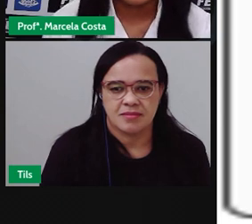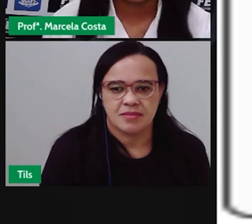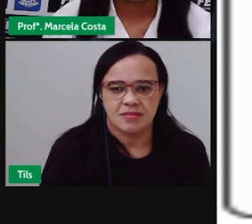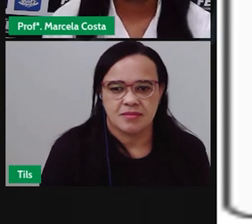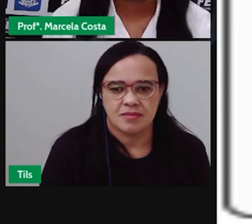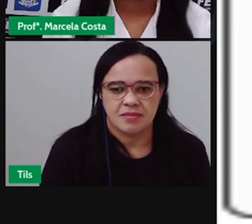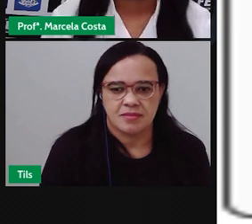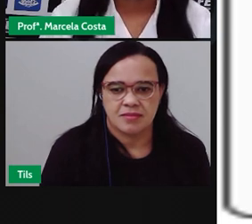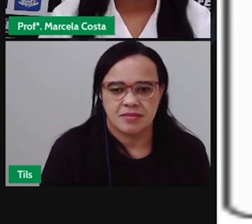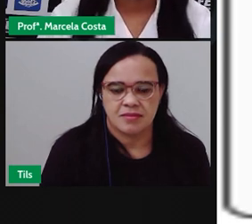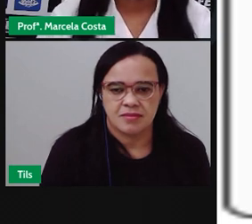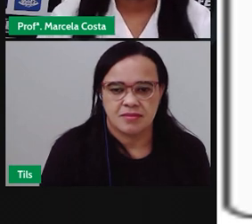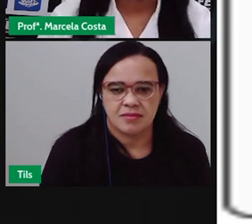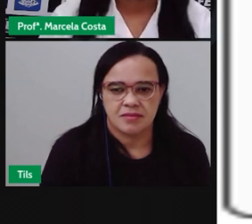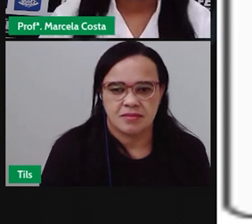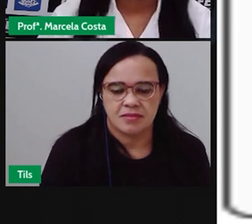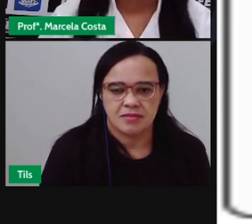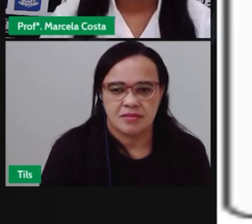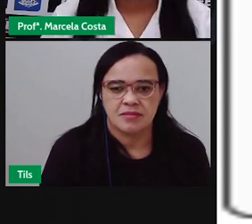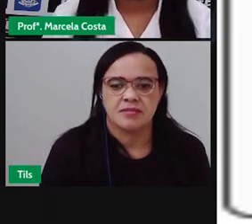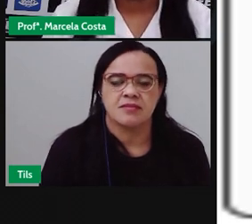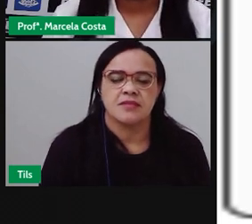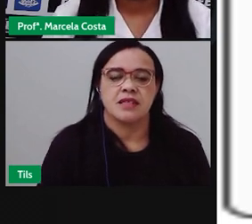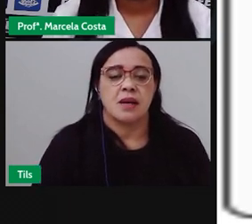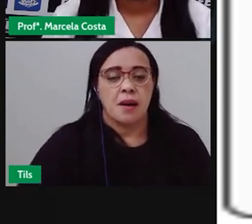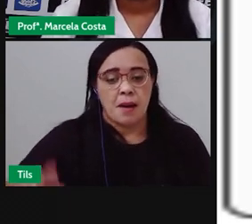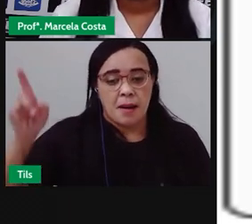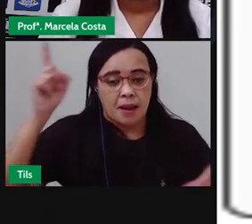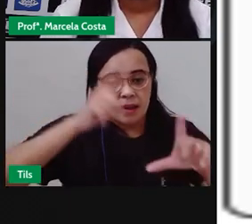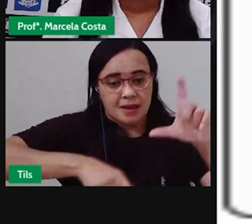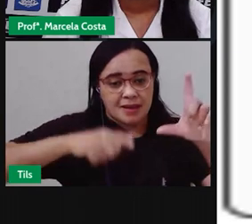Agora temos aqui a letra P